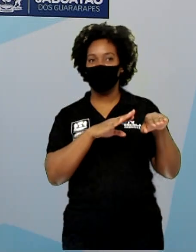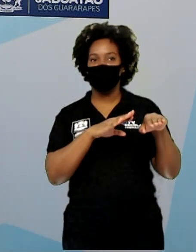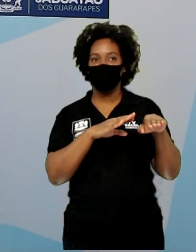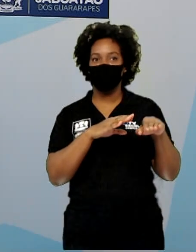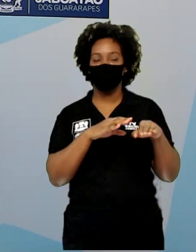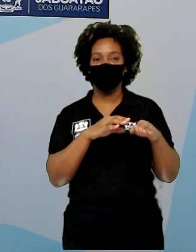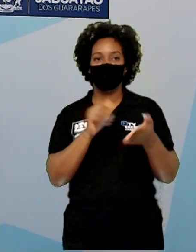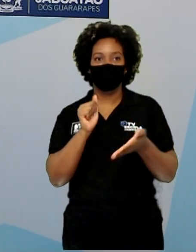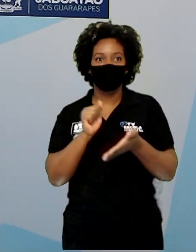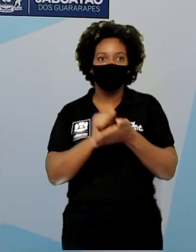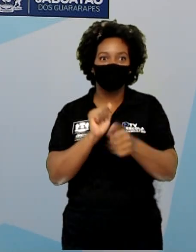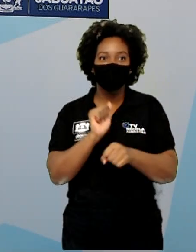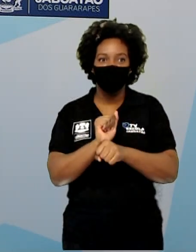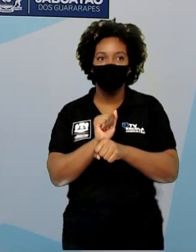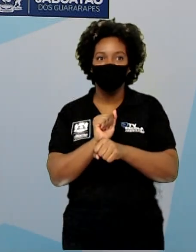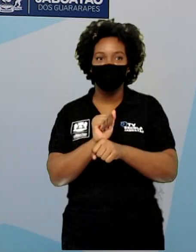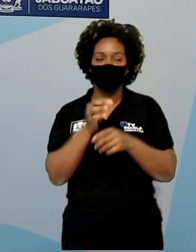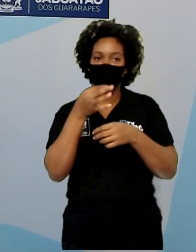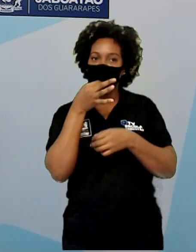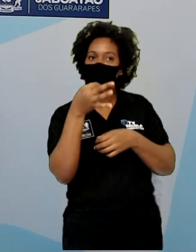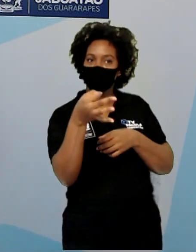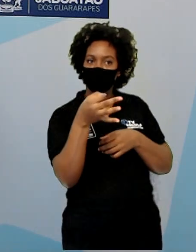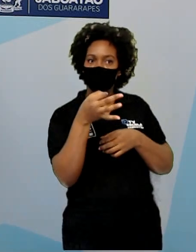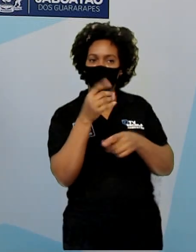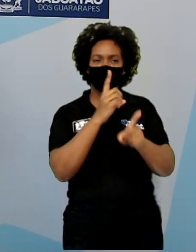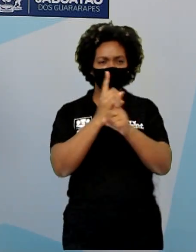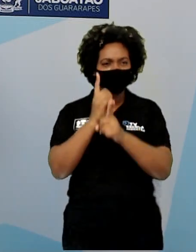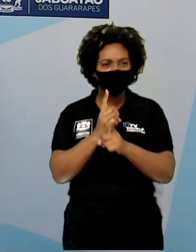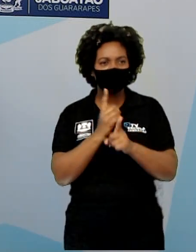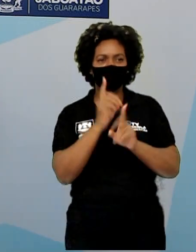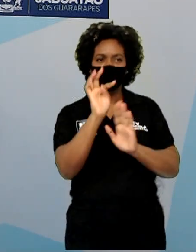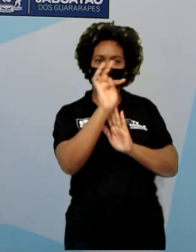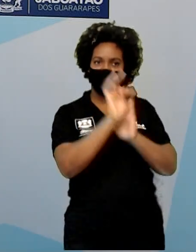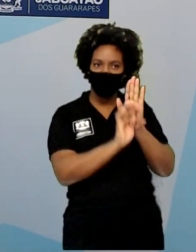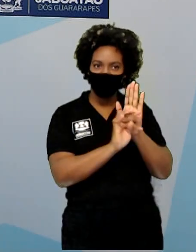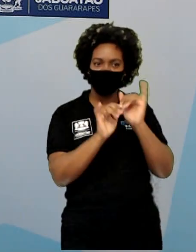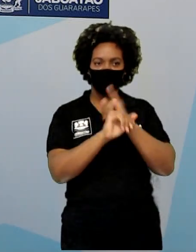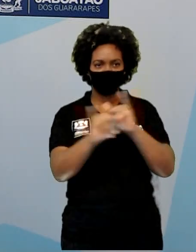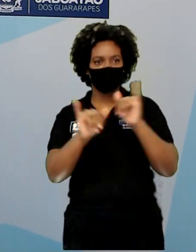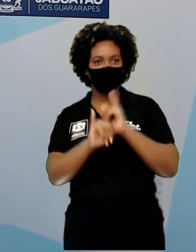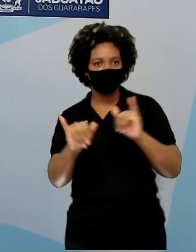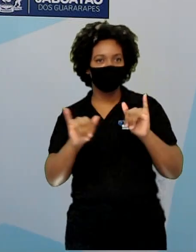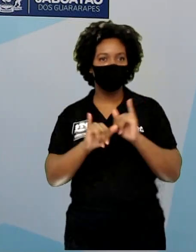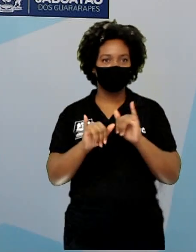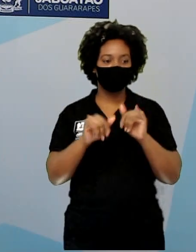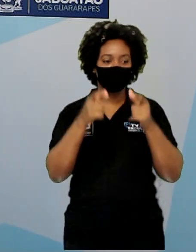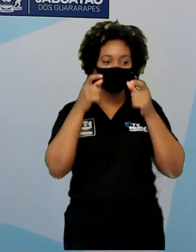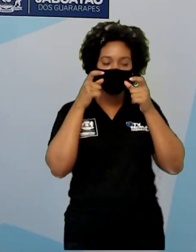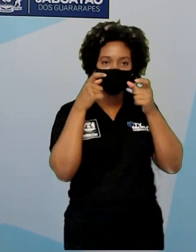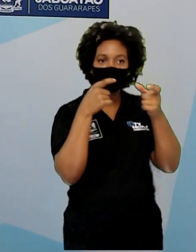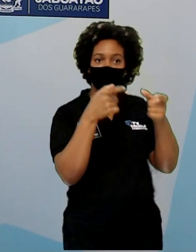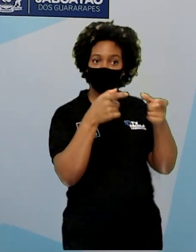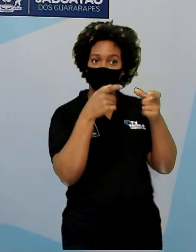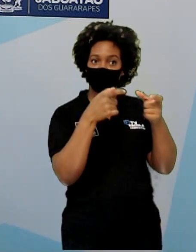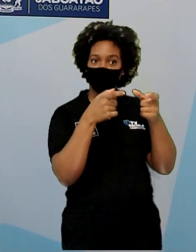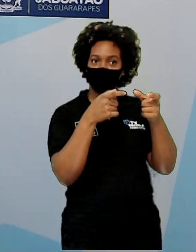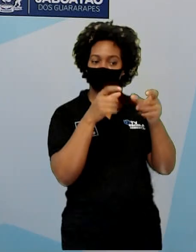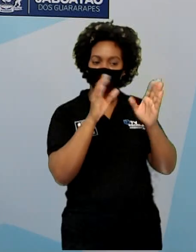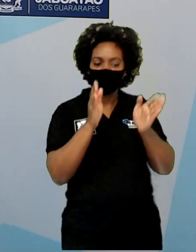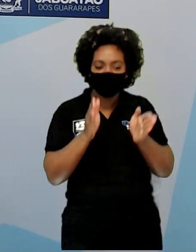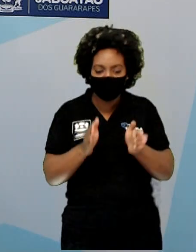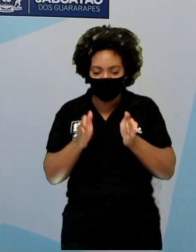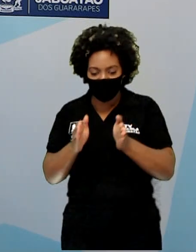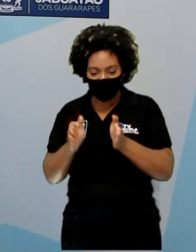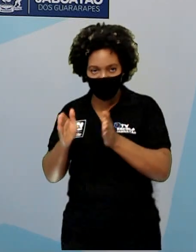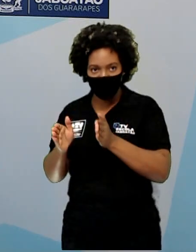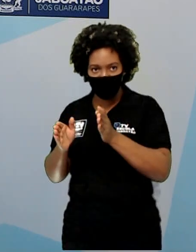eu trouxe para vocês. Ao encontrar textos de circulação, como anúncios ou propagandas, prestem atenção às partes que o compõem.